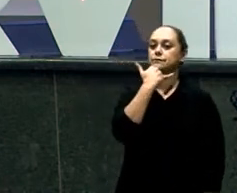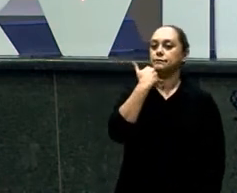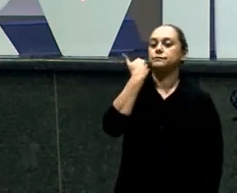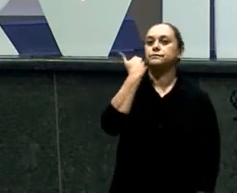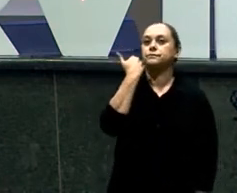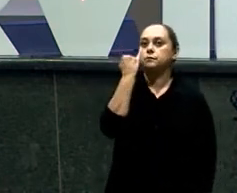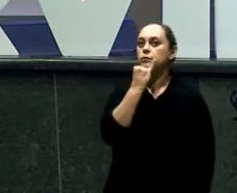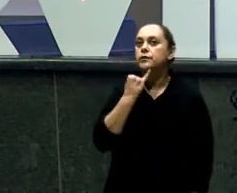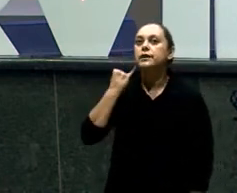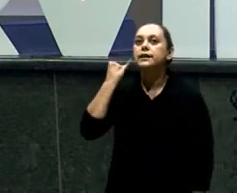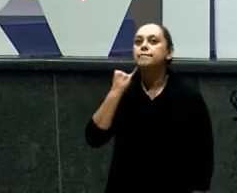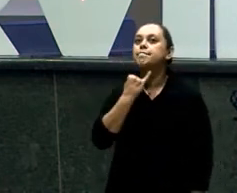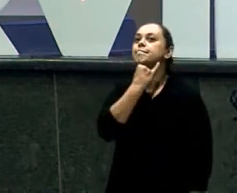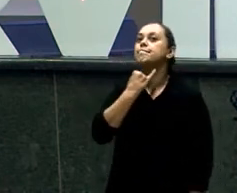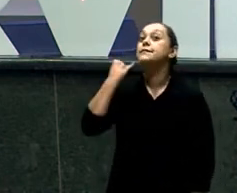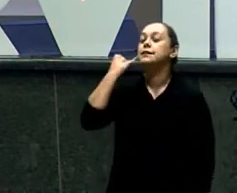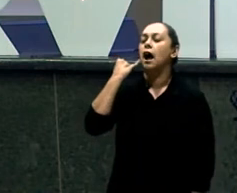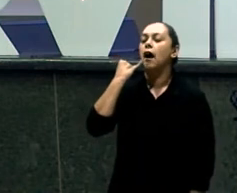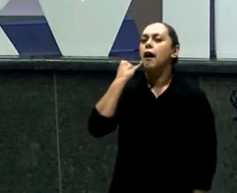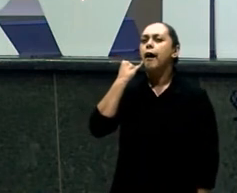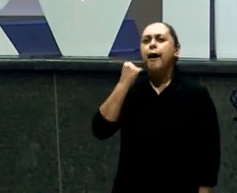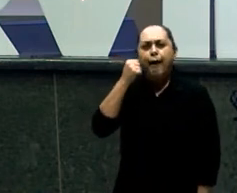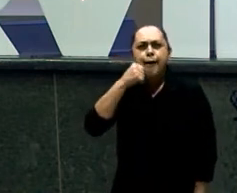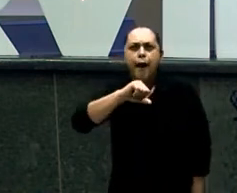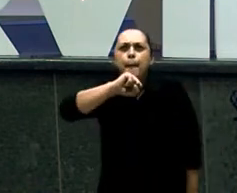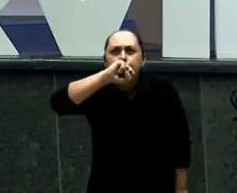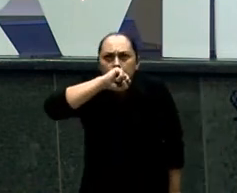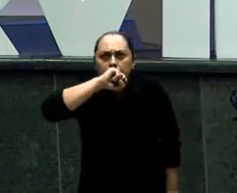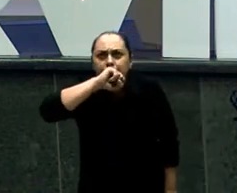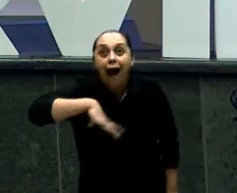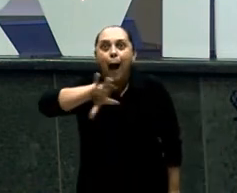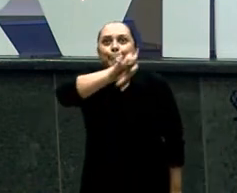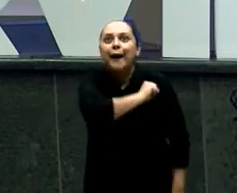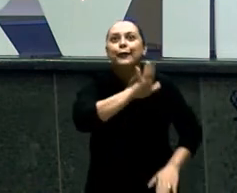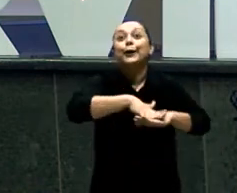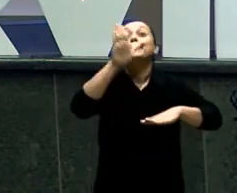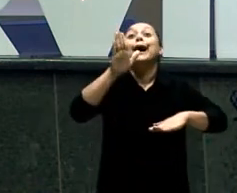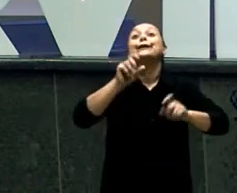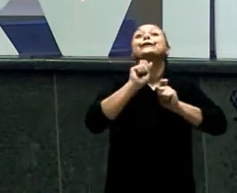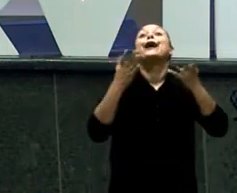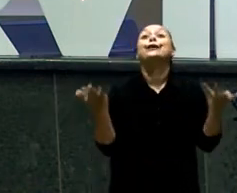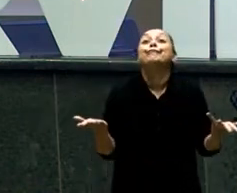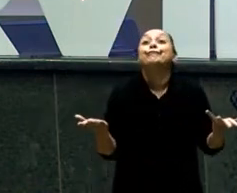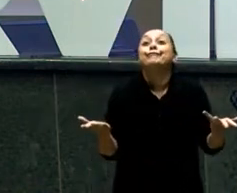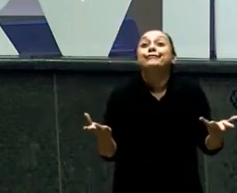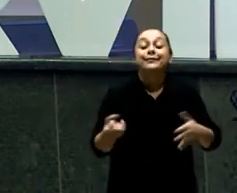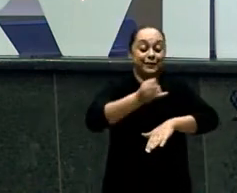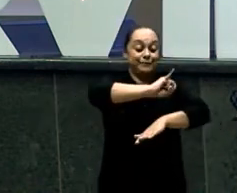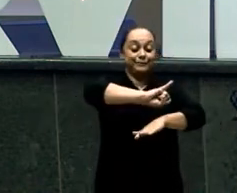Diz assim E amava Isaque A Isaú Aí tem a